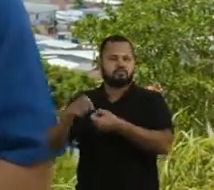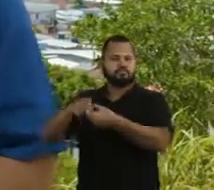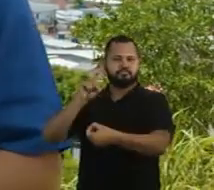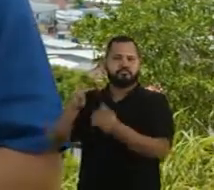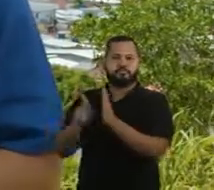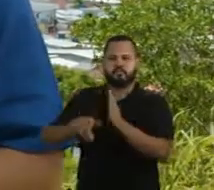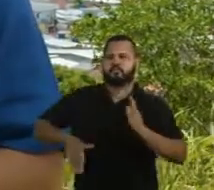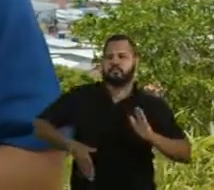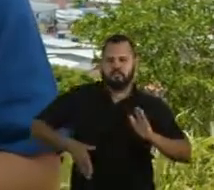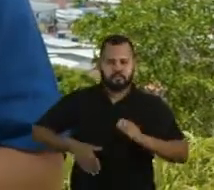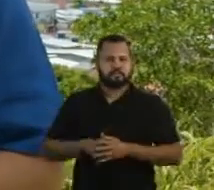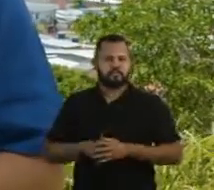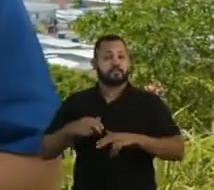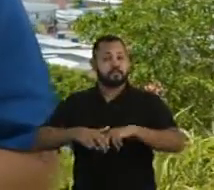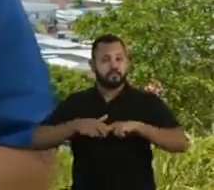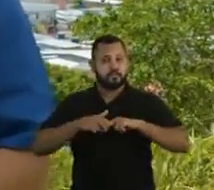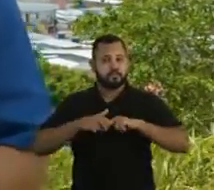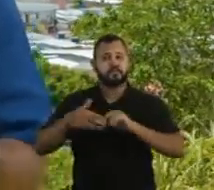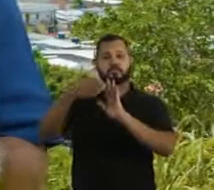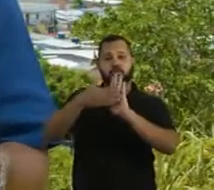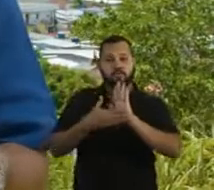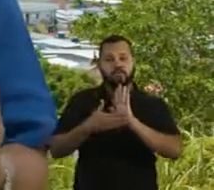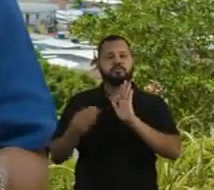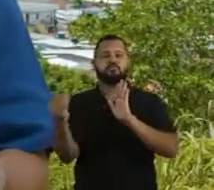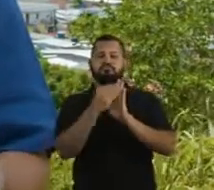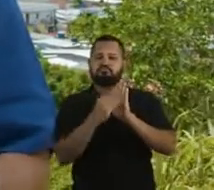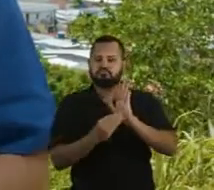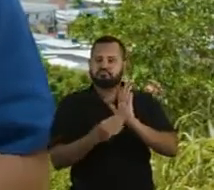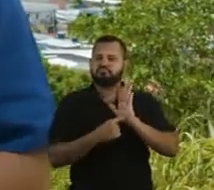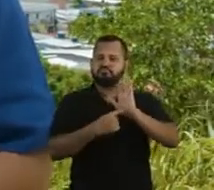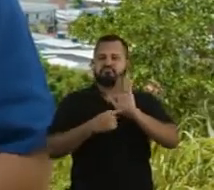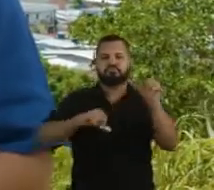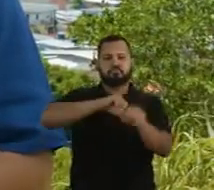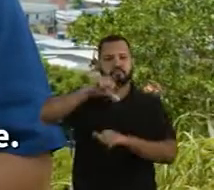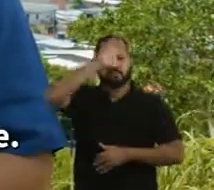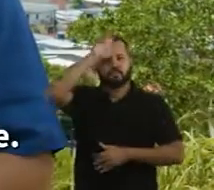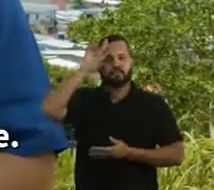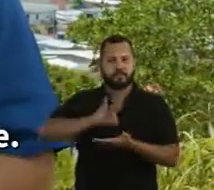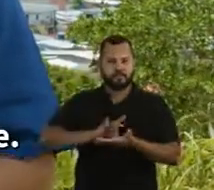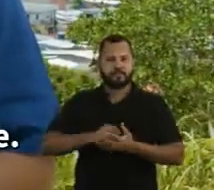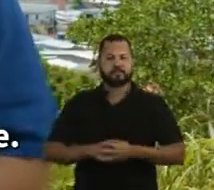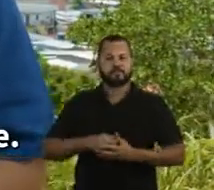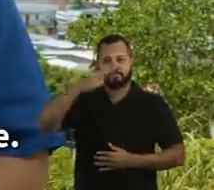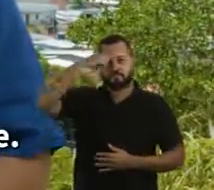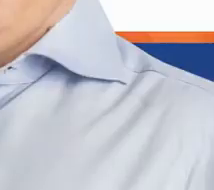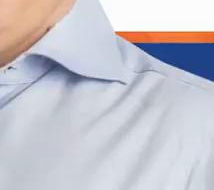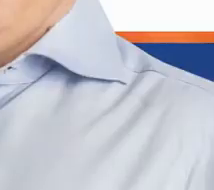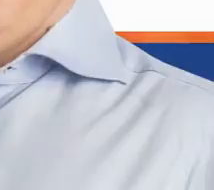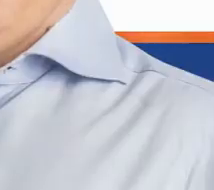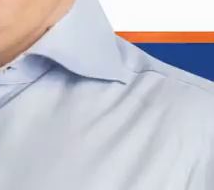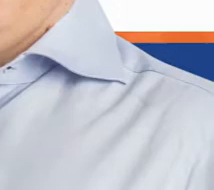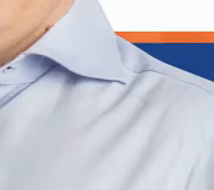jovens das mãos dos bandidos. É com propostas como essas que vamos mudar o Amazonas de verdade.